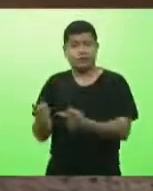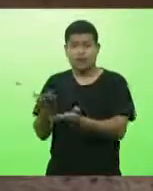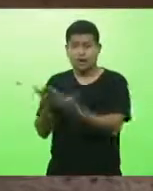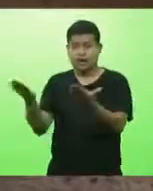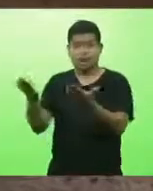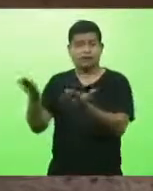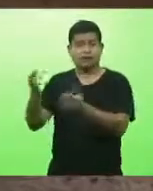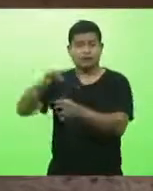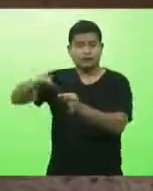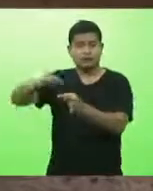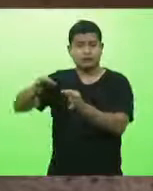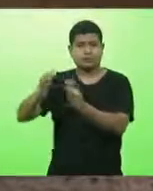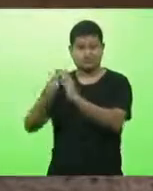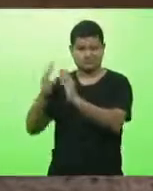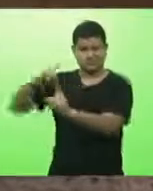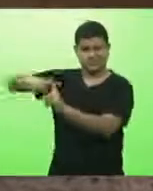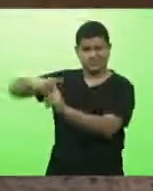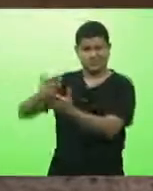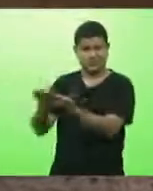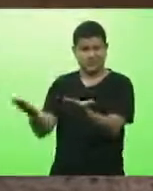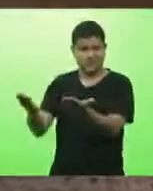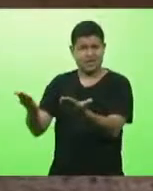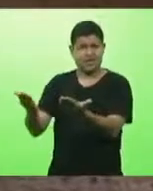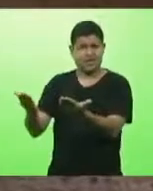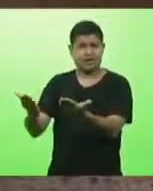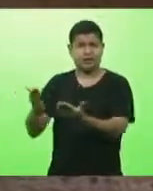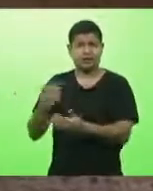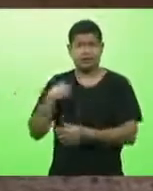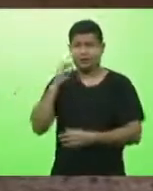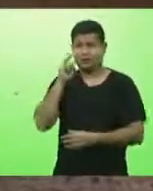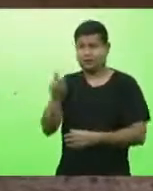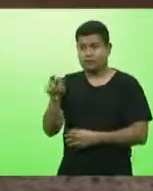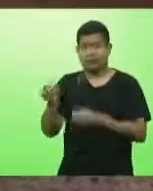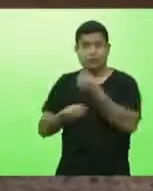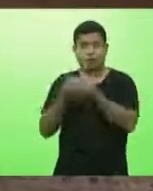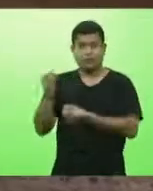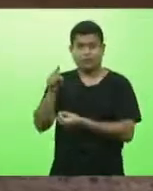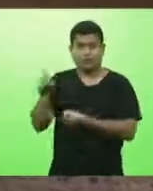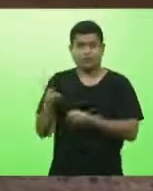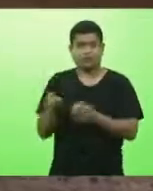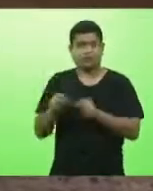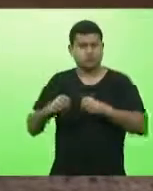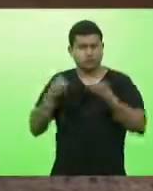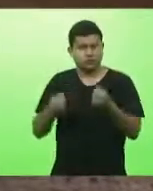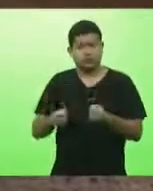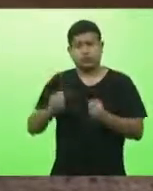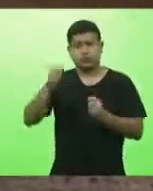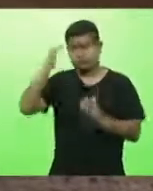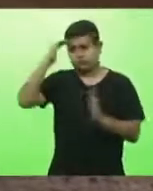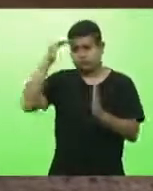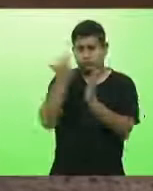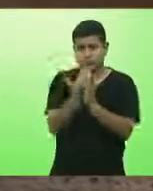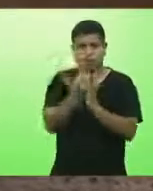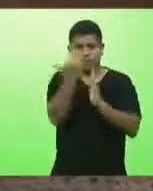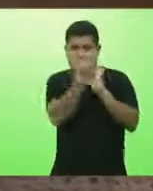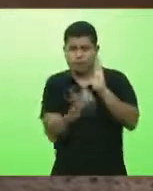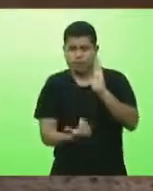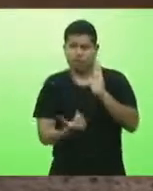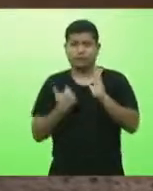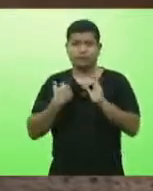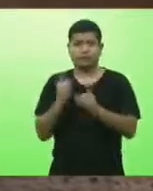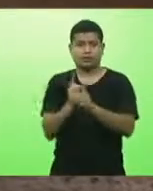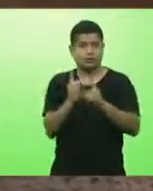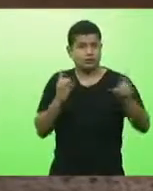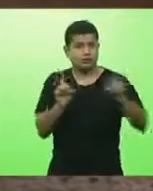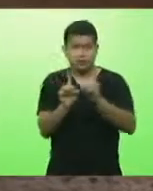religiosa uma igreja para ver como é obedecido a risca o distanciamento deputado Bruno